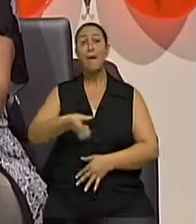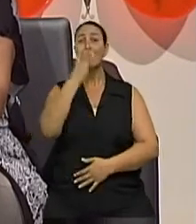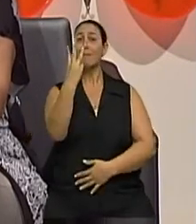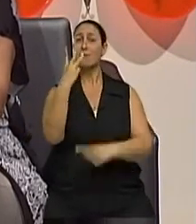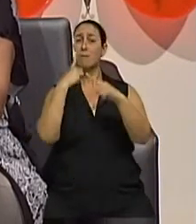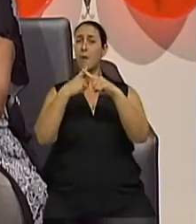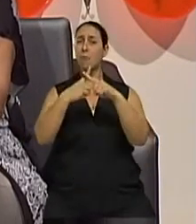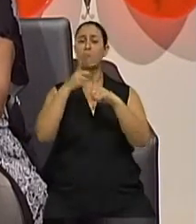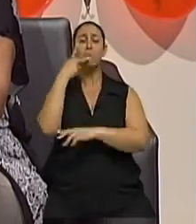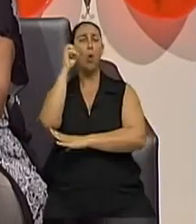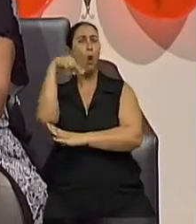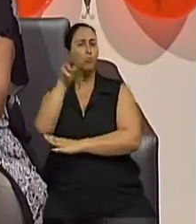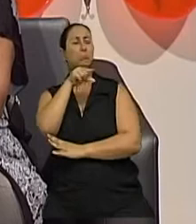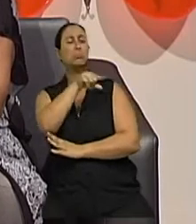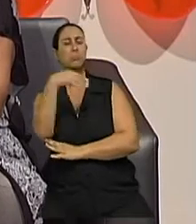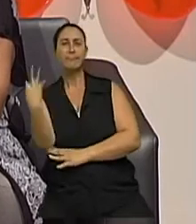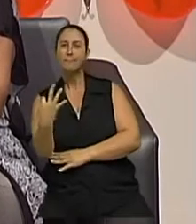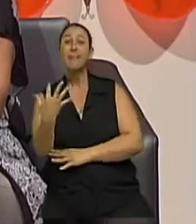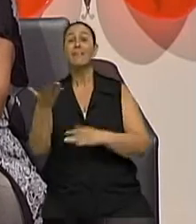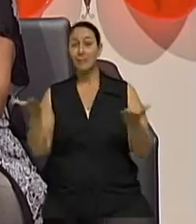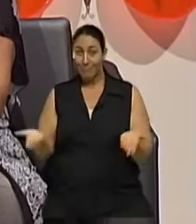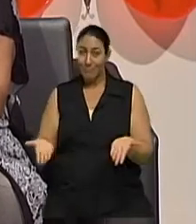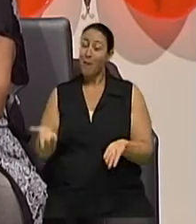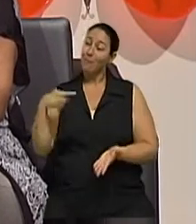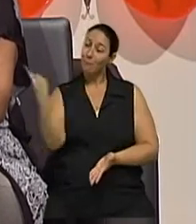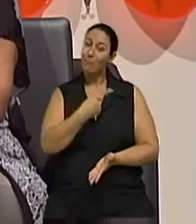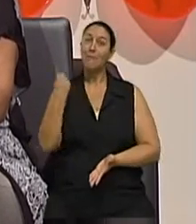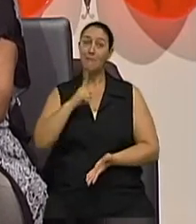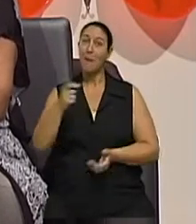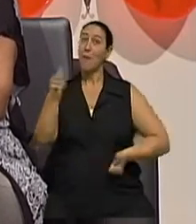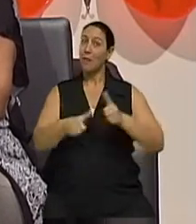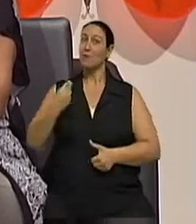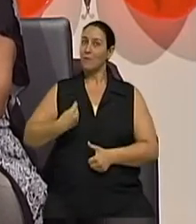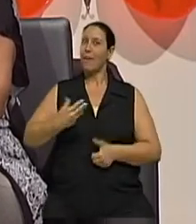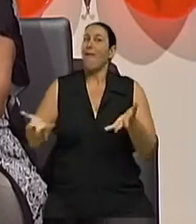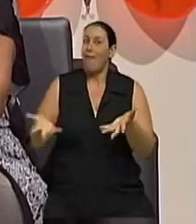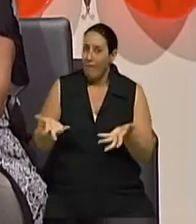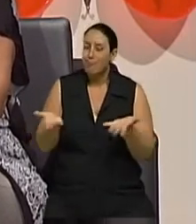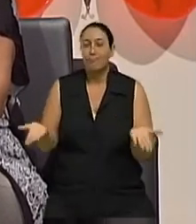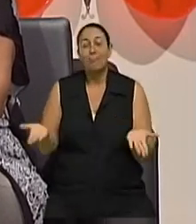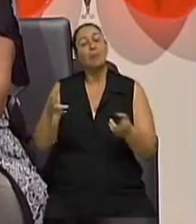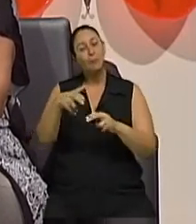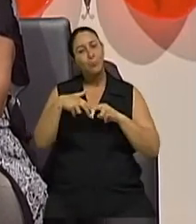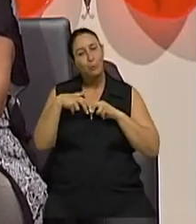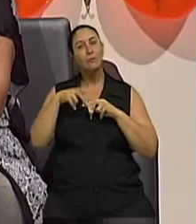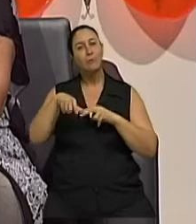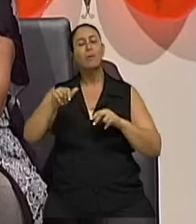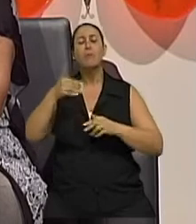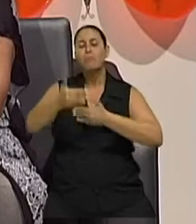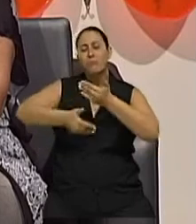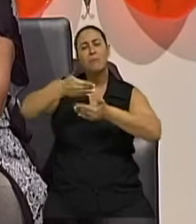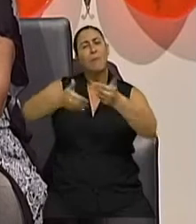Viver bem e com saúde é o que todos nós buscamos, não é? Por isso, muitas ações sociais vêm melhorando o bem-estar do